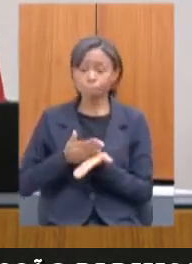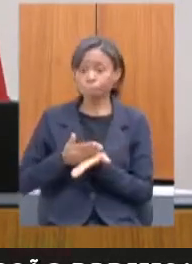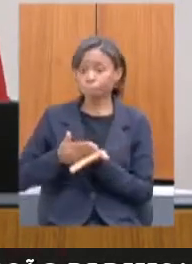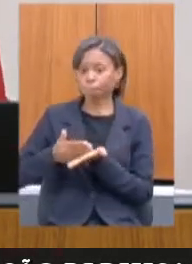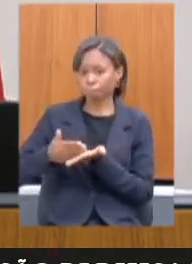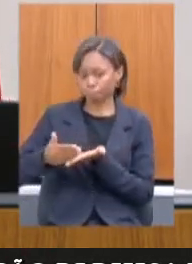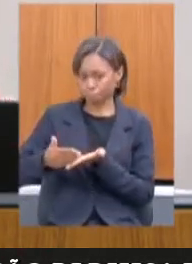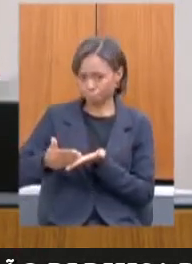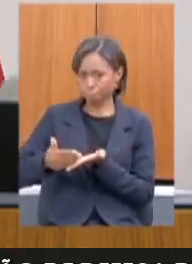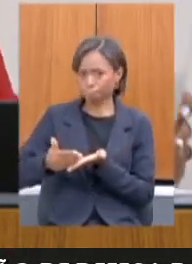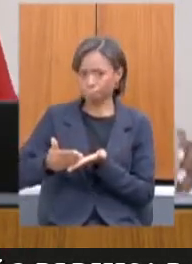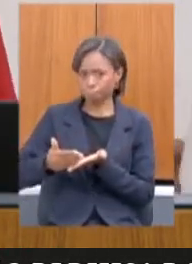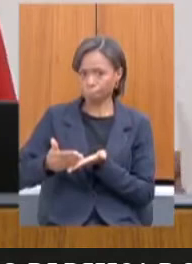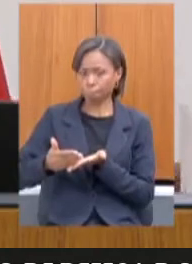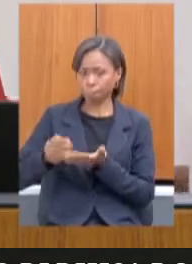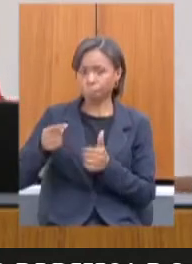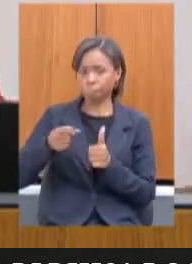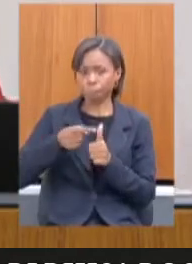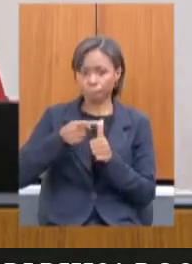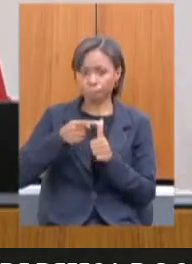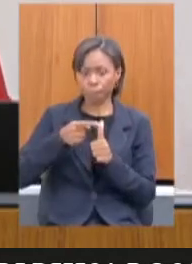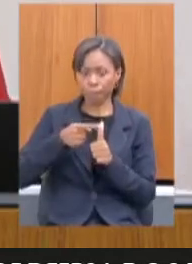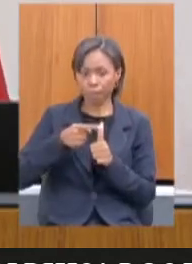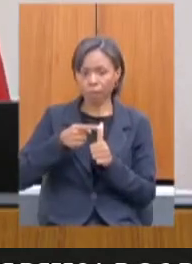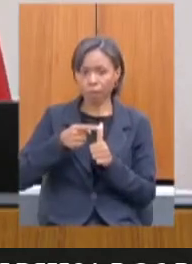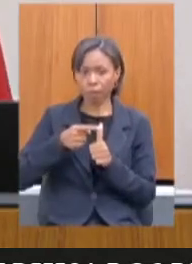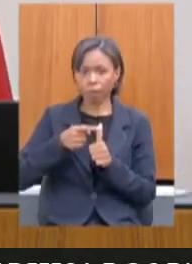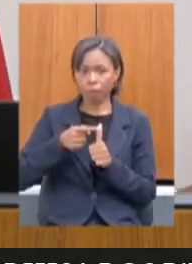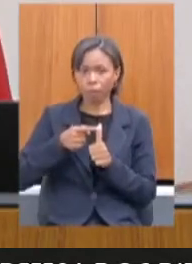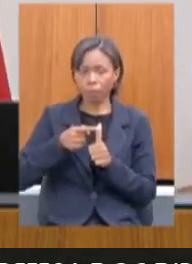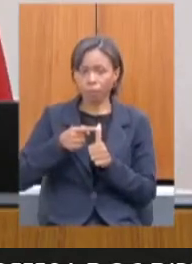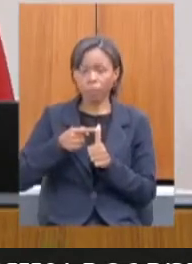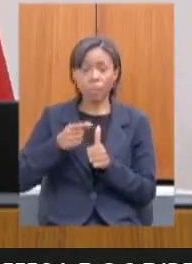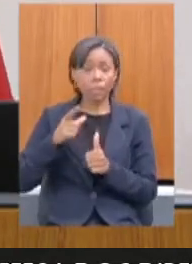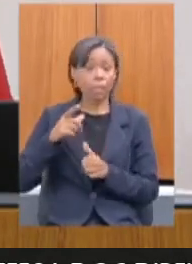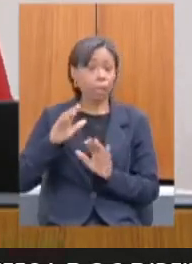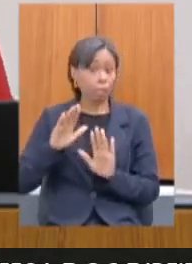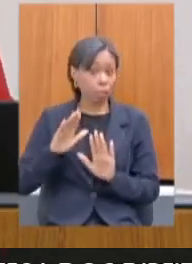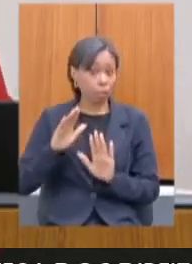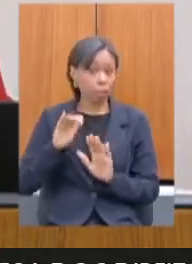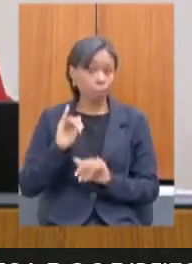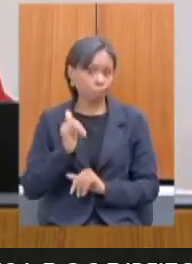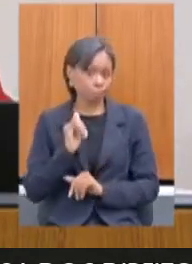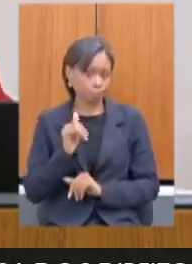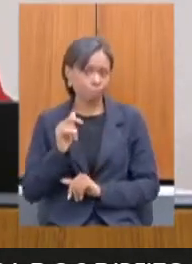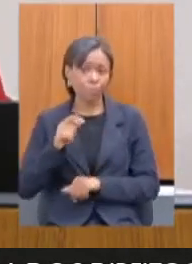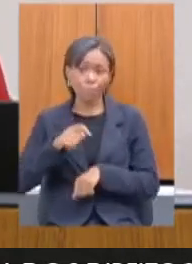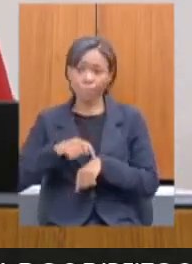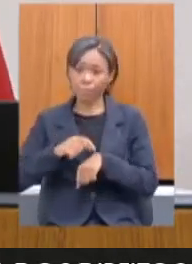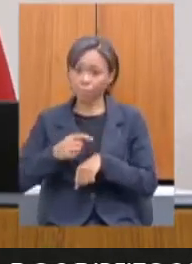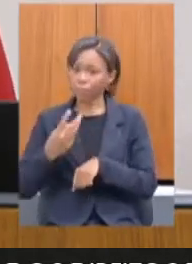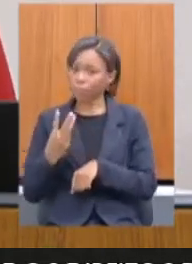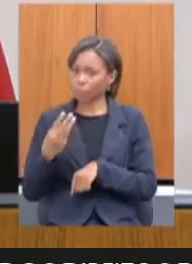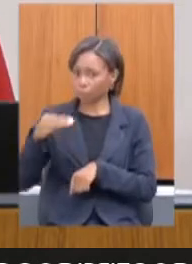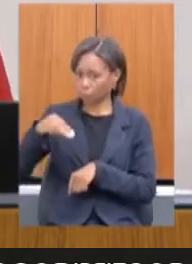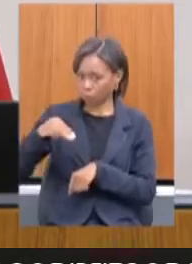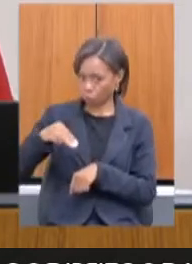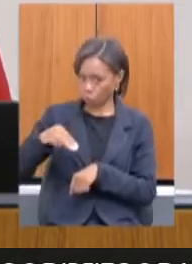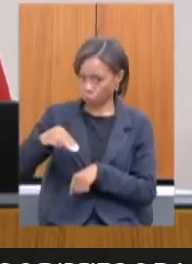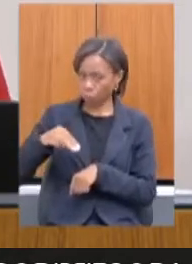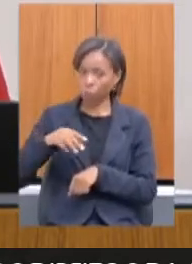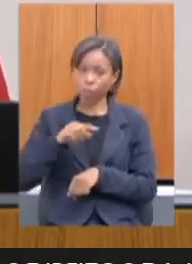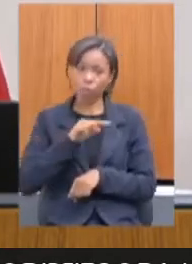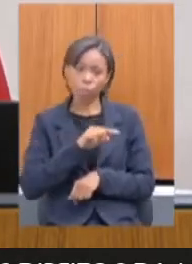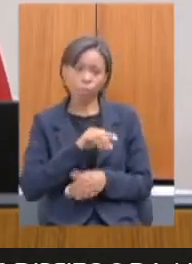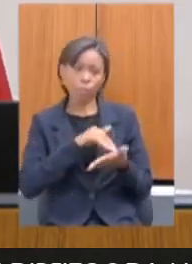conforme nós falamos anteriormente, a gente tem 3 minutos, aí depois a secretária de esporádio de 2